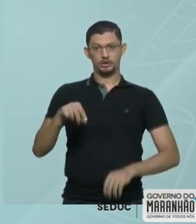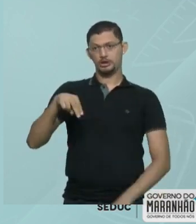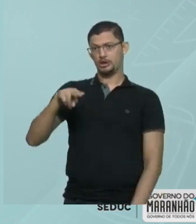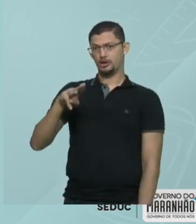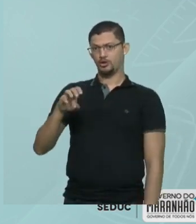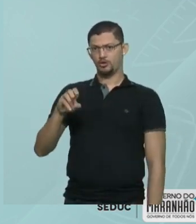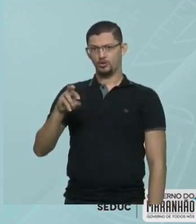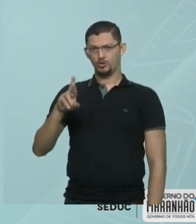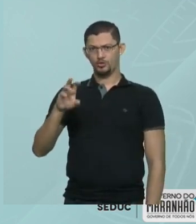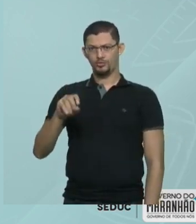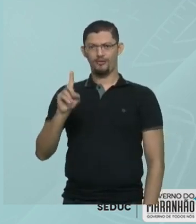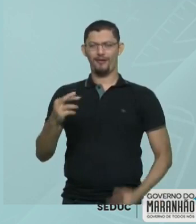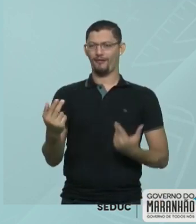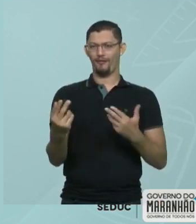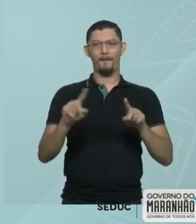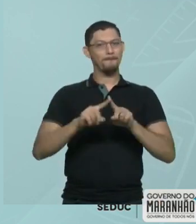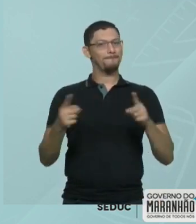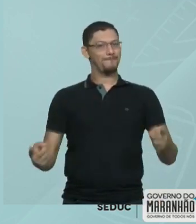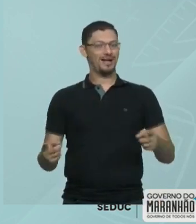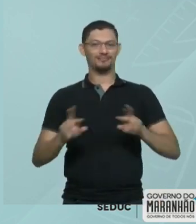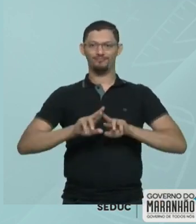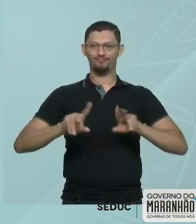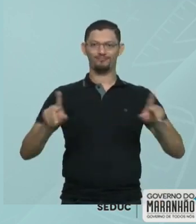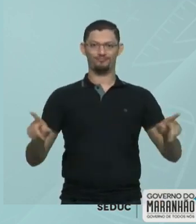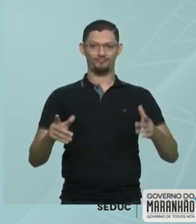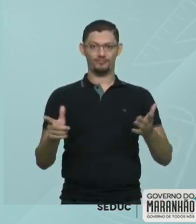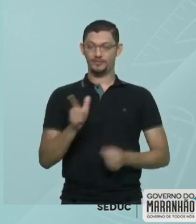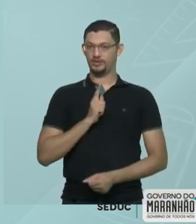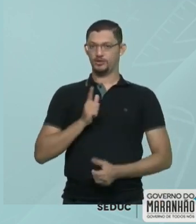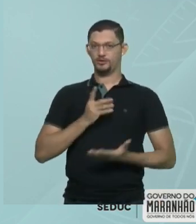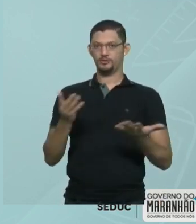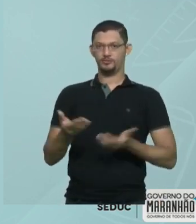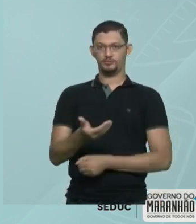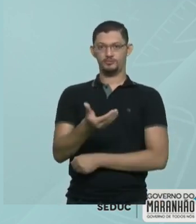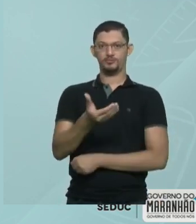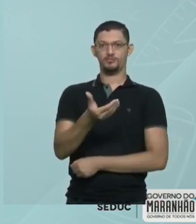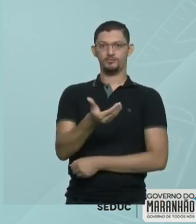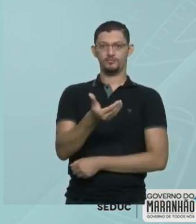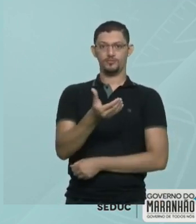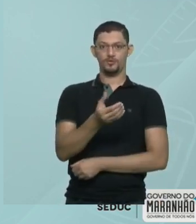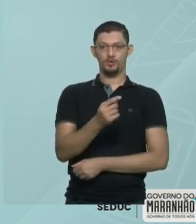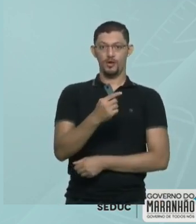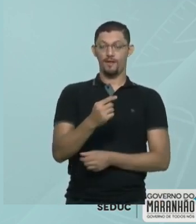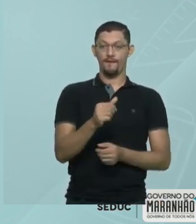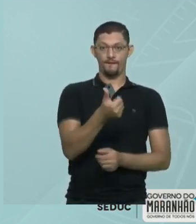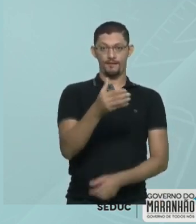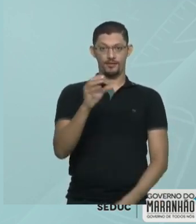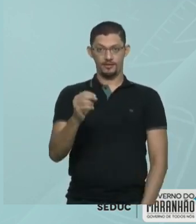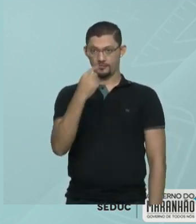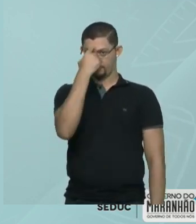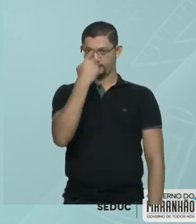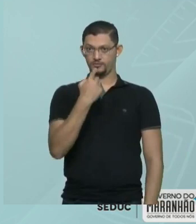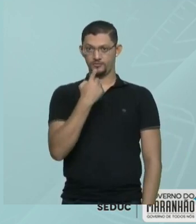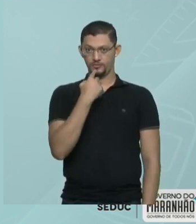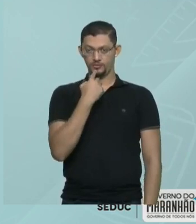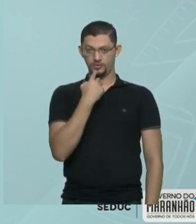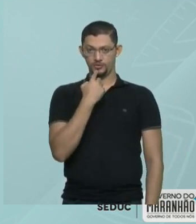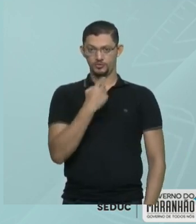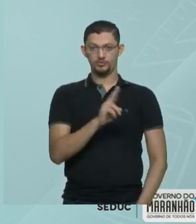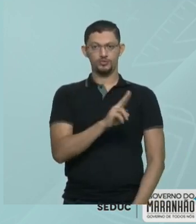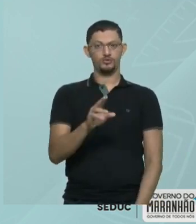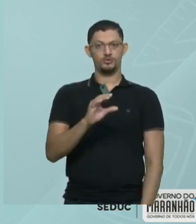não é. Eu tenho aqui 10 símbolos que eu chamo de algarismo.